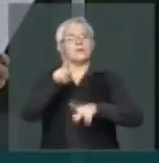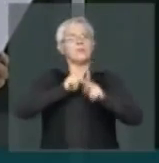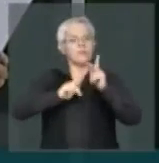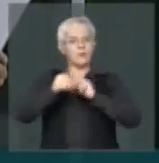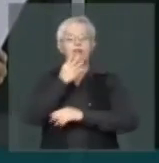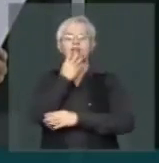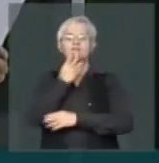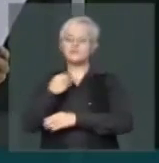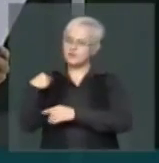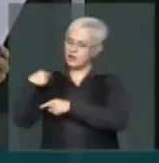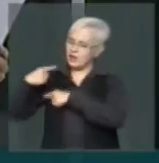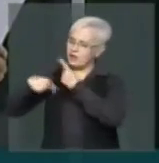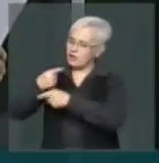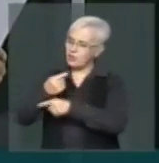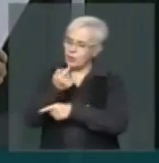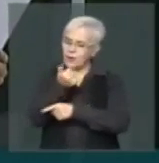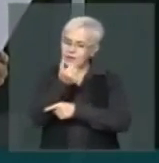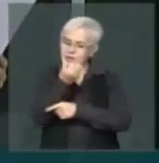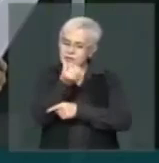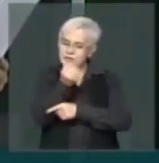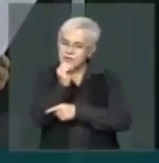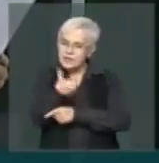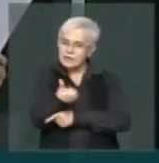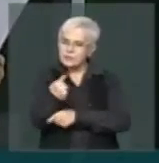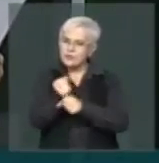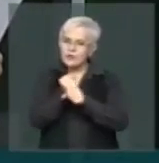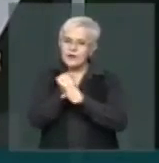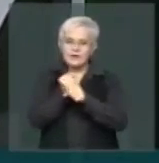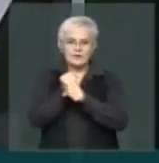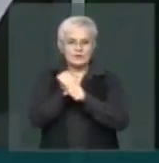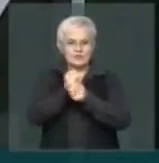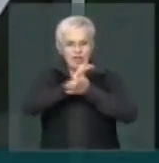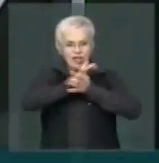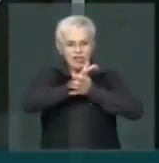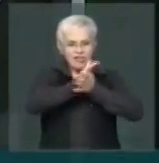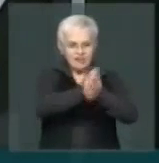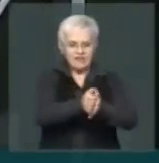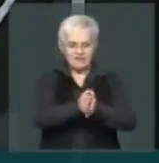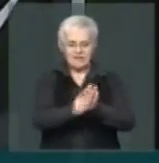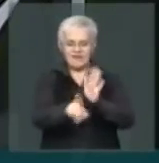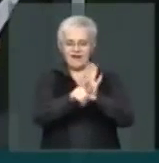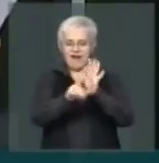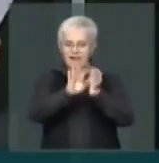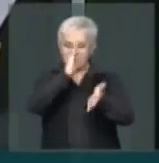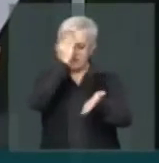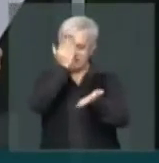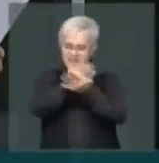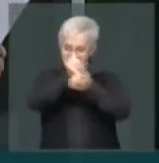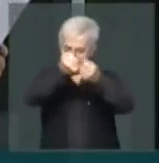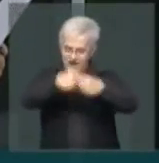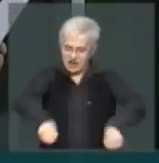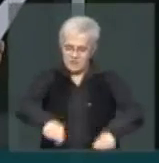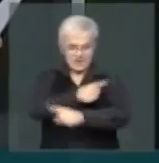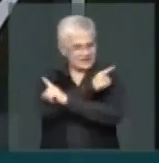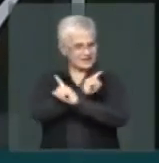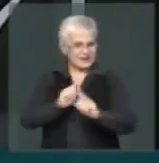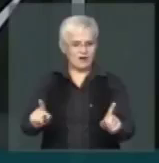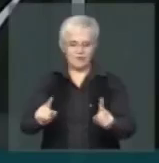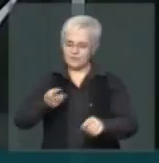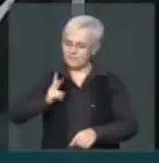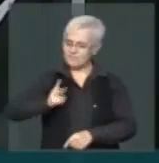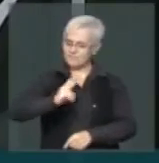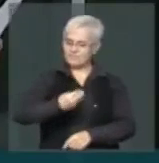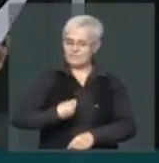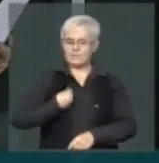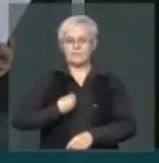Israel, ao longo de quase 6 mil anos, não foi atingido pela lei da mortalidade dos povos. Vale a pena